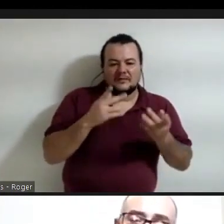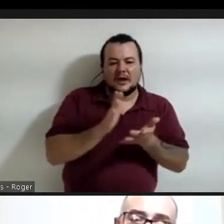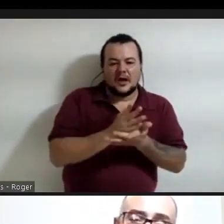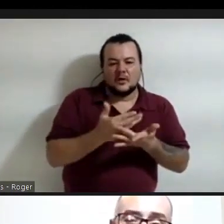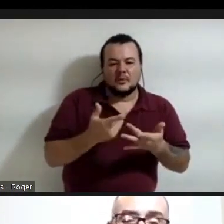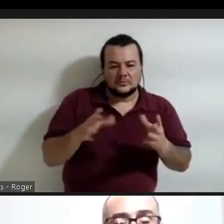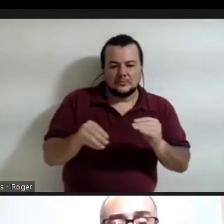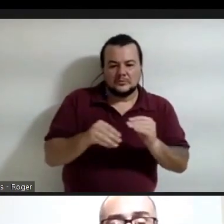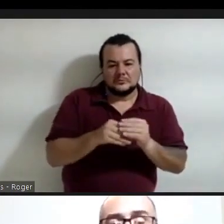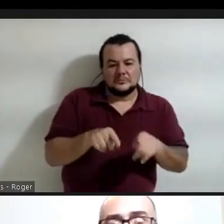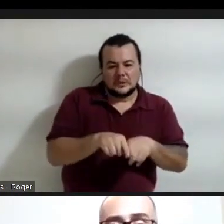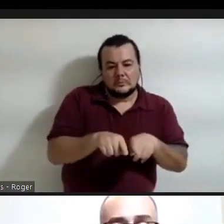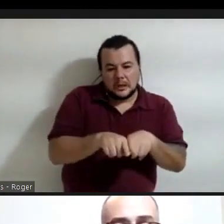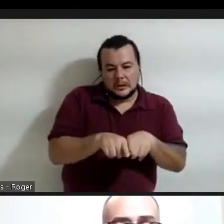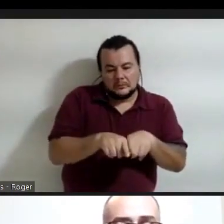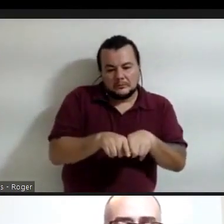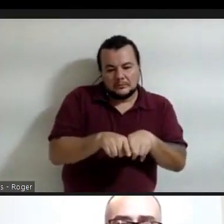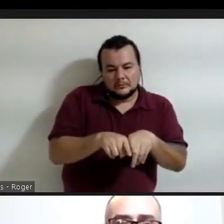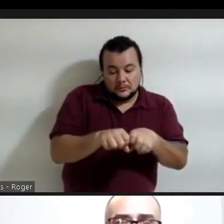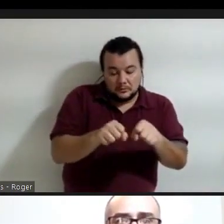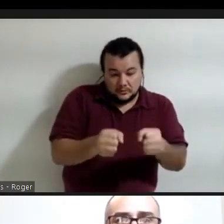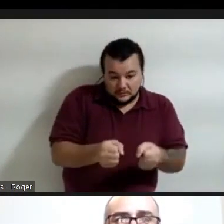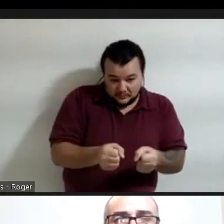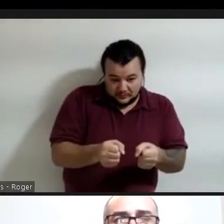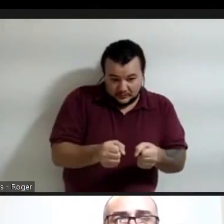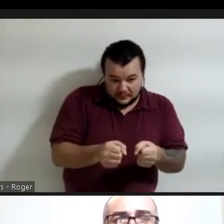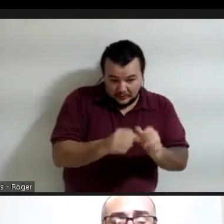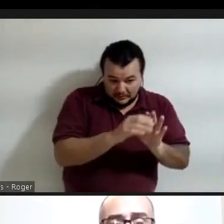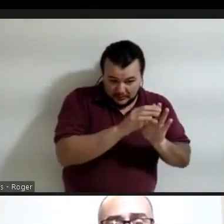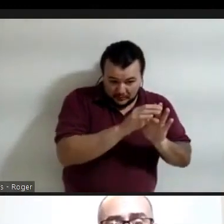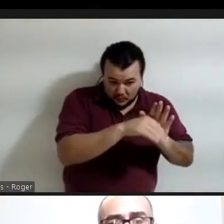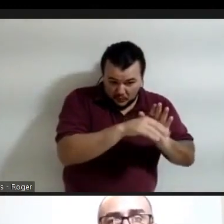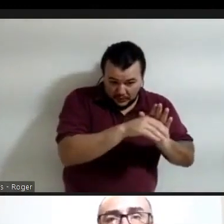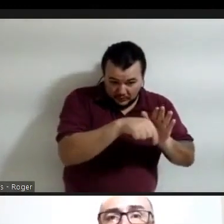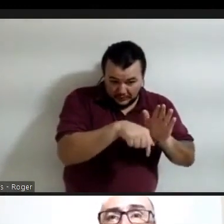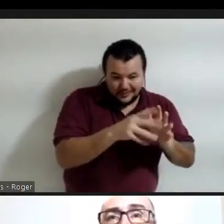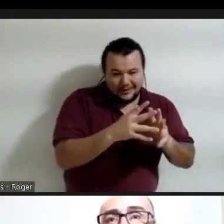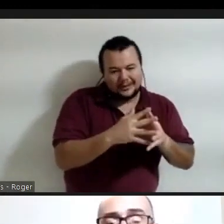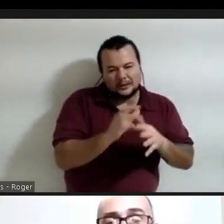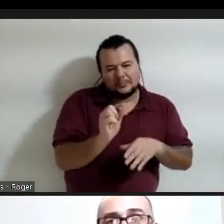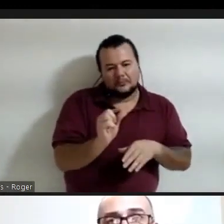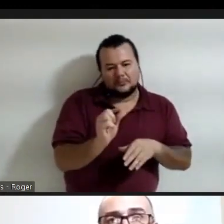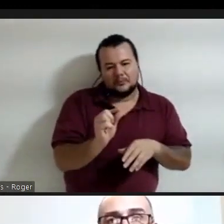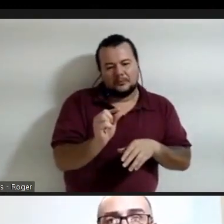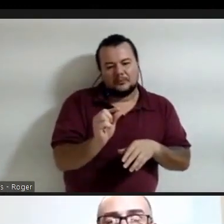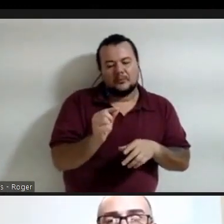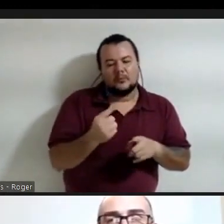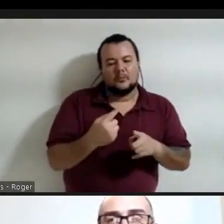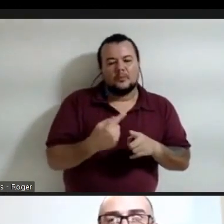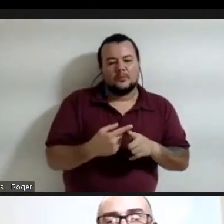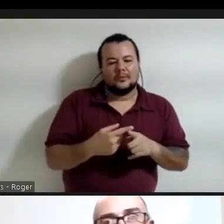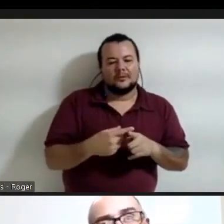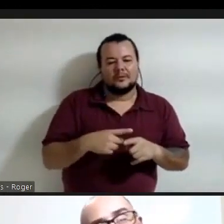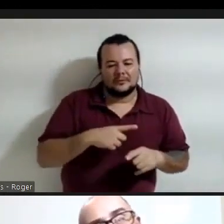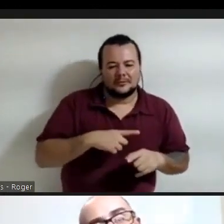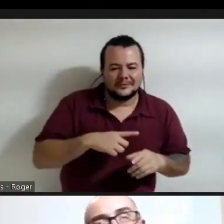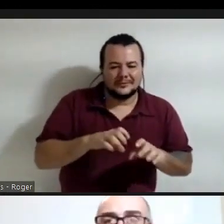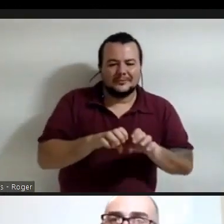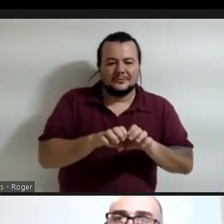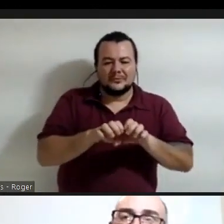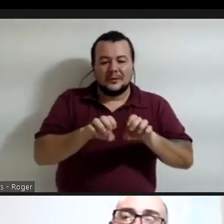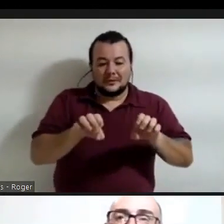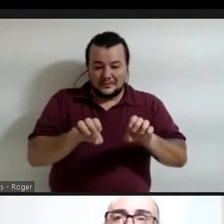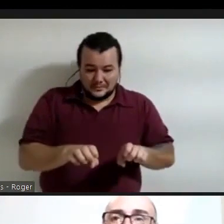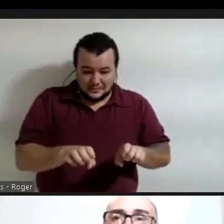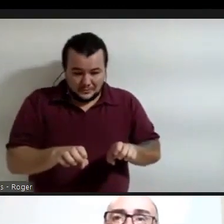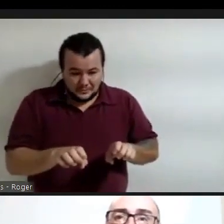nosso sistema curricular nos atrapalha um pouco, porque nós temos uma estrutura que, de certa maneira,